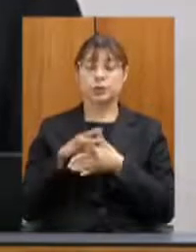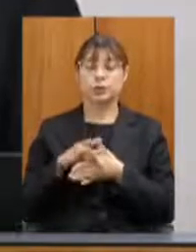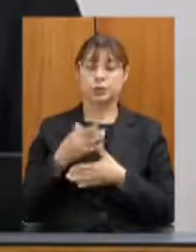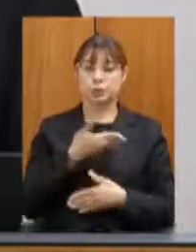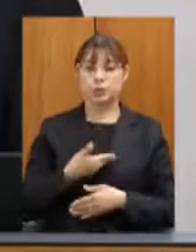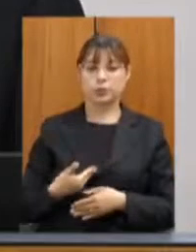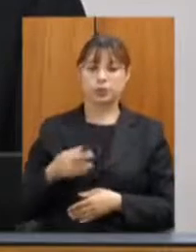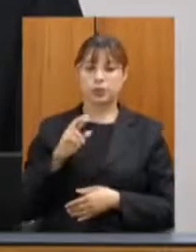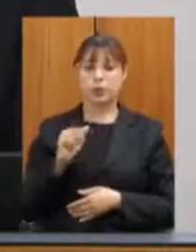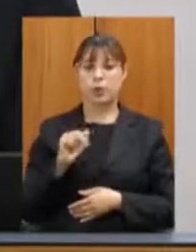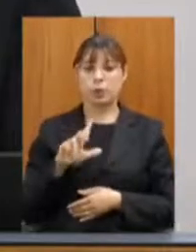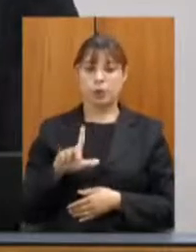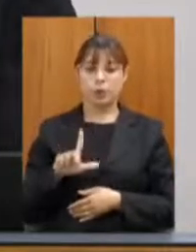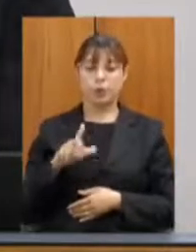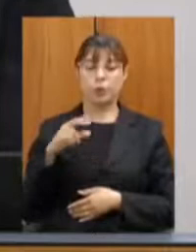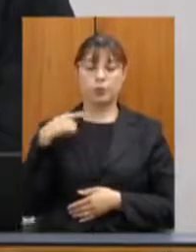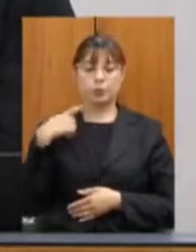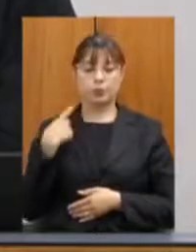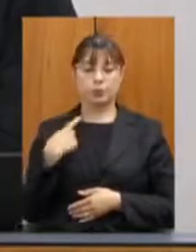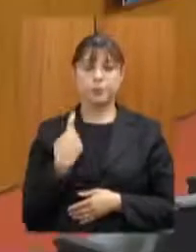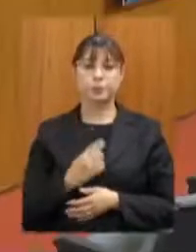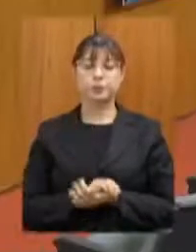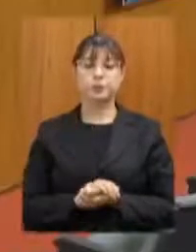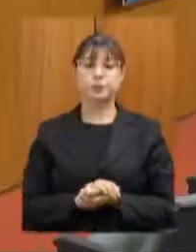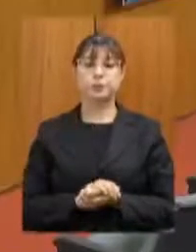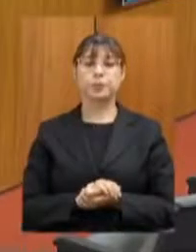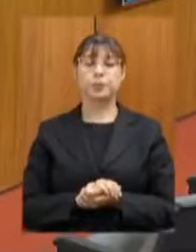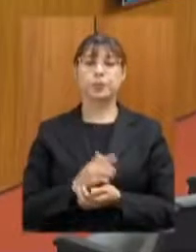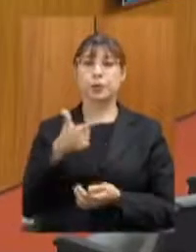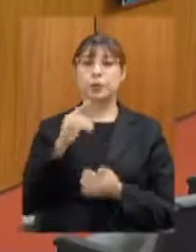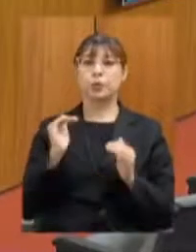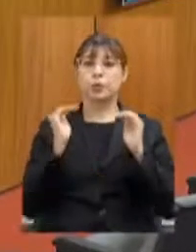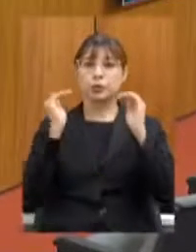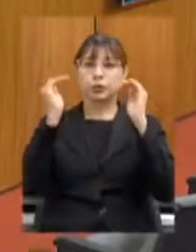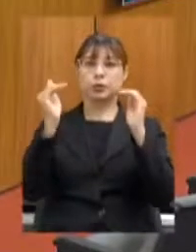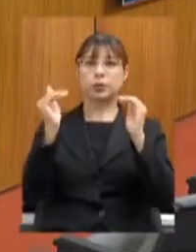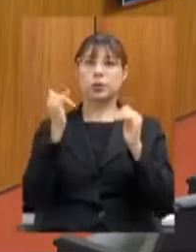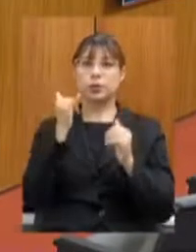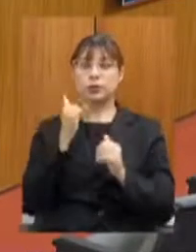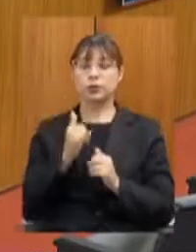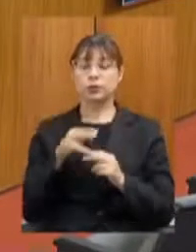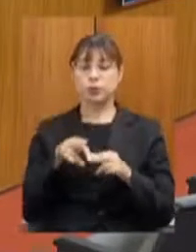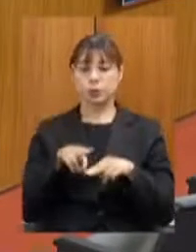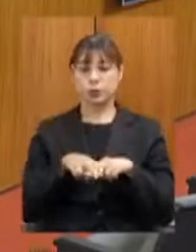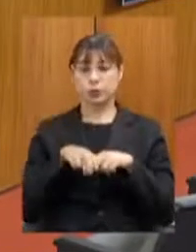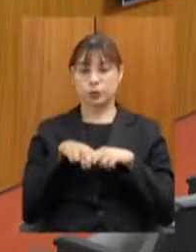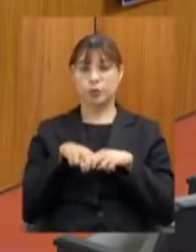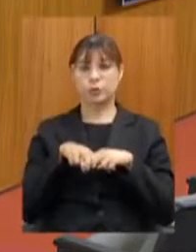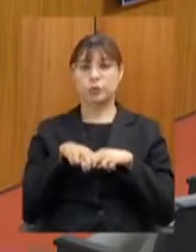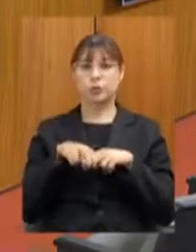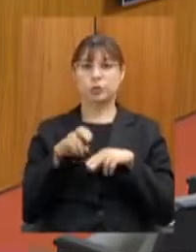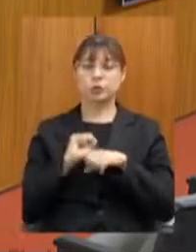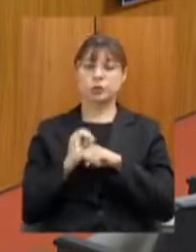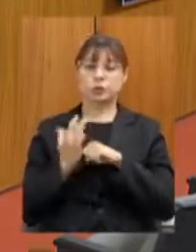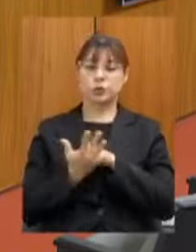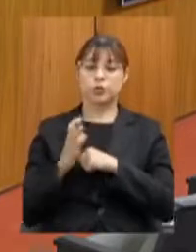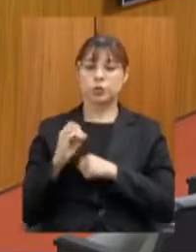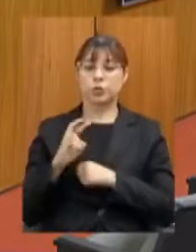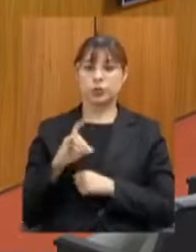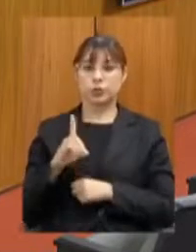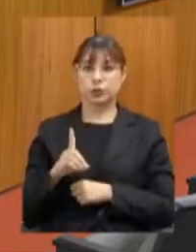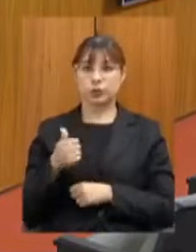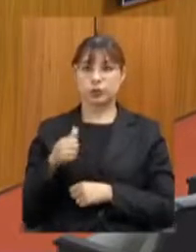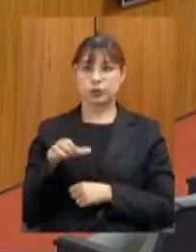Raul Belém. As demais autoridades informaram que, em virtude da pandemia de Covid-19,